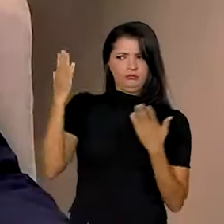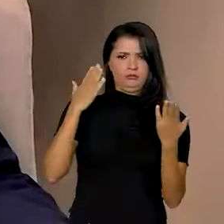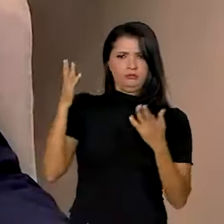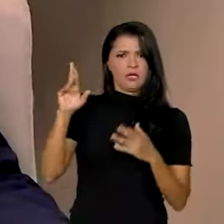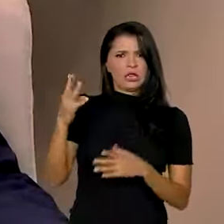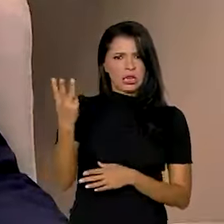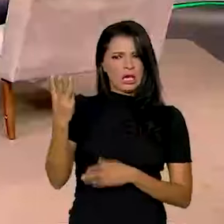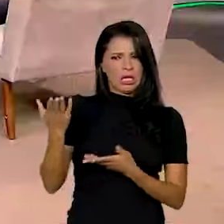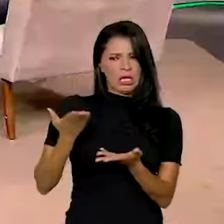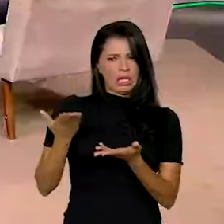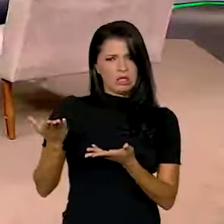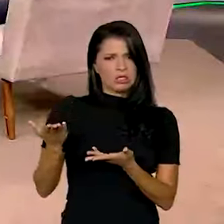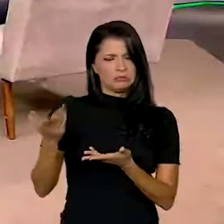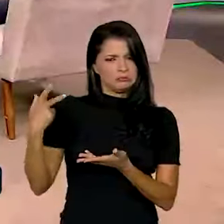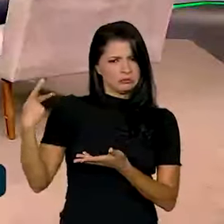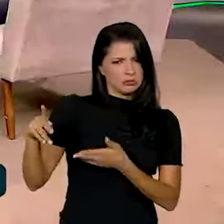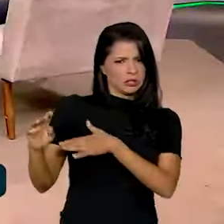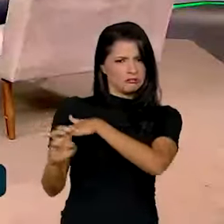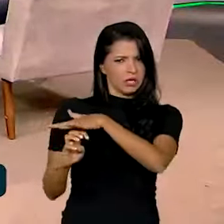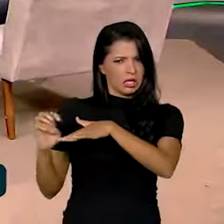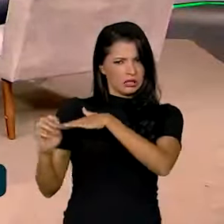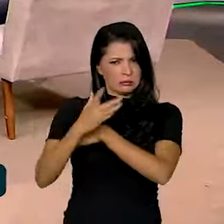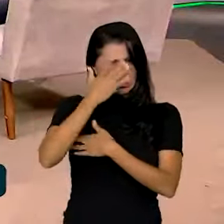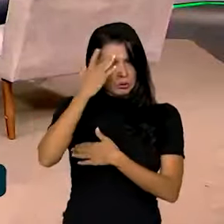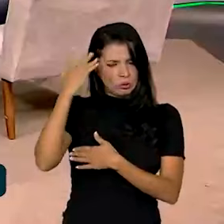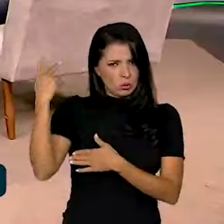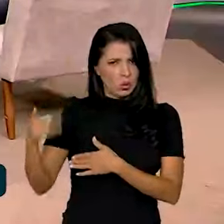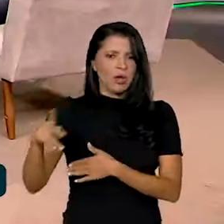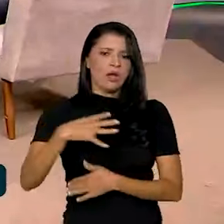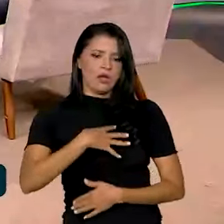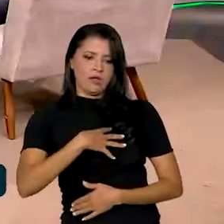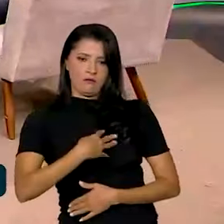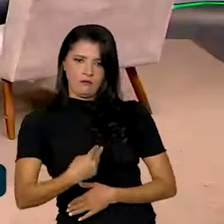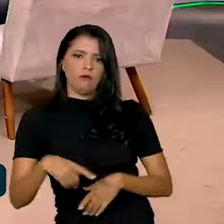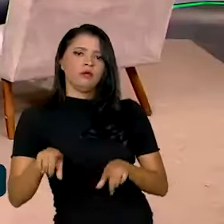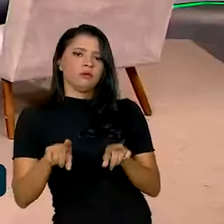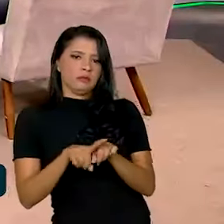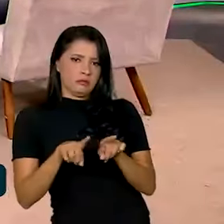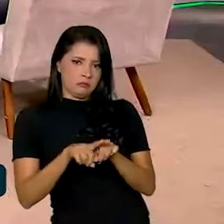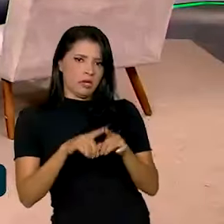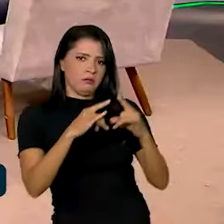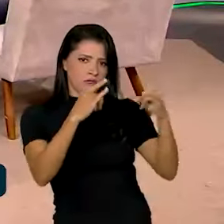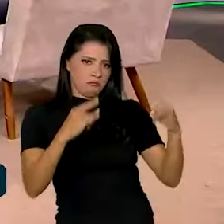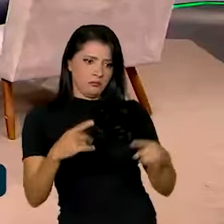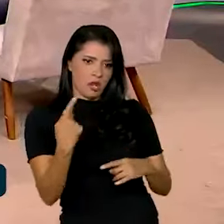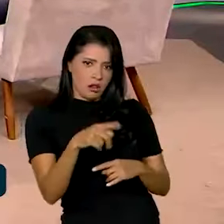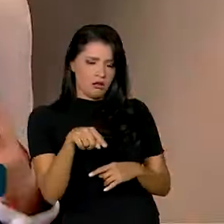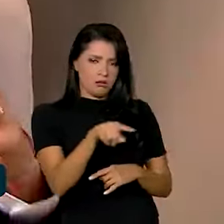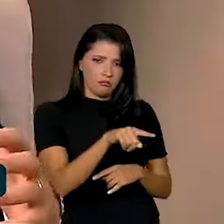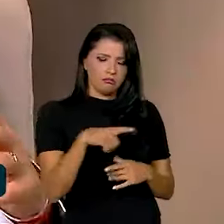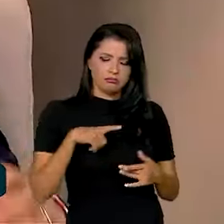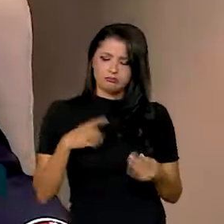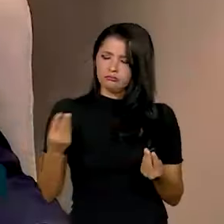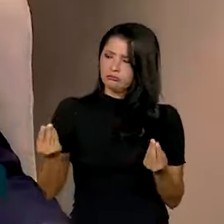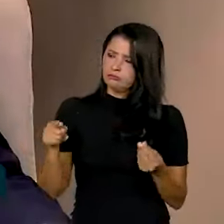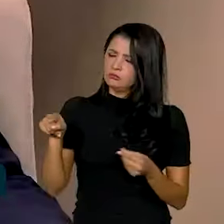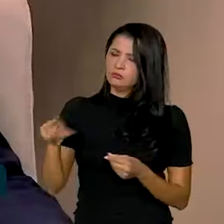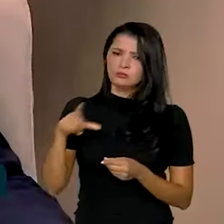servidores, três funcionários dessa empresa também são filhos de assentados. E eles estavam